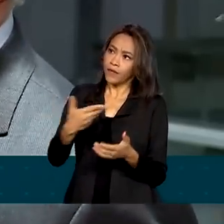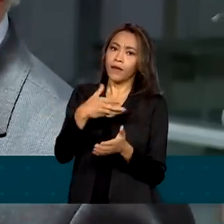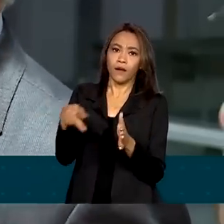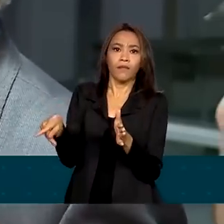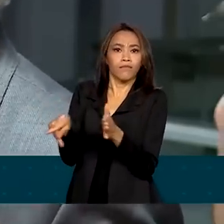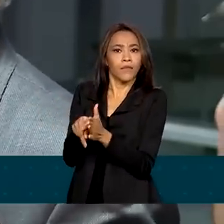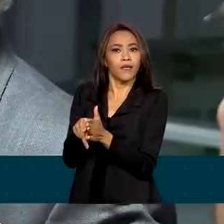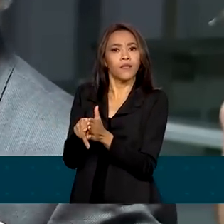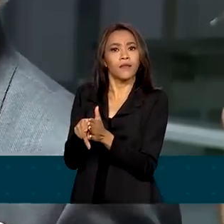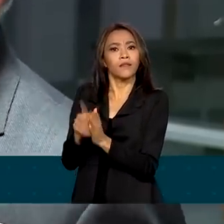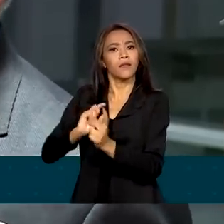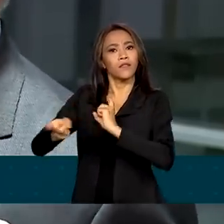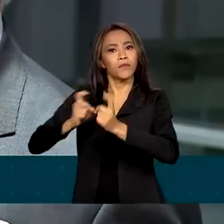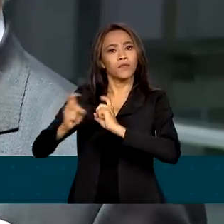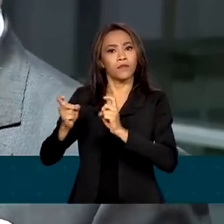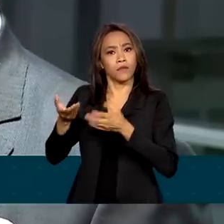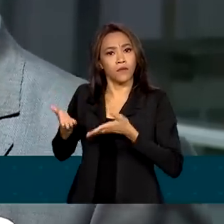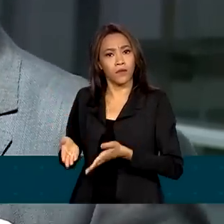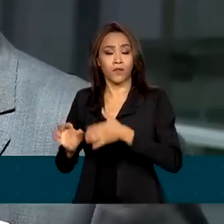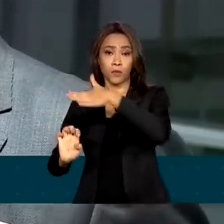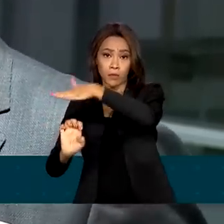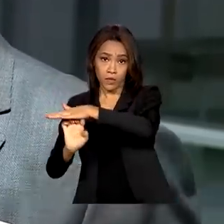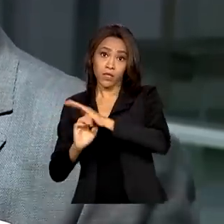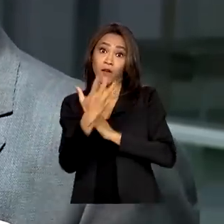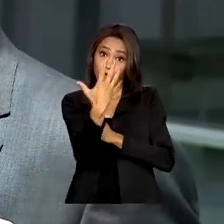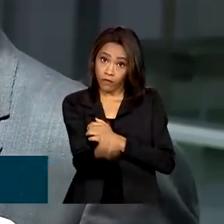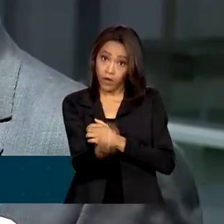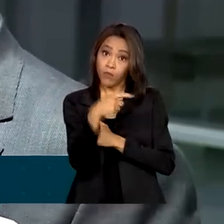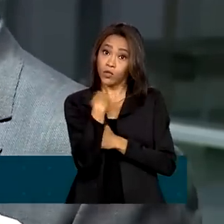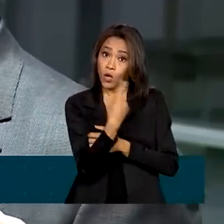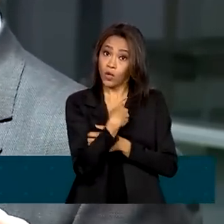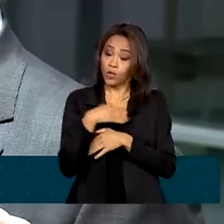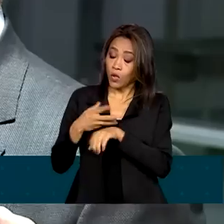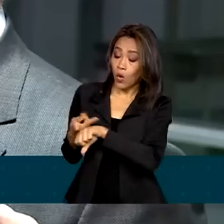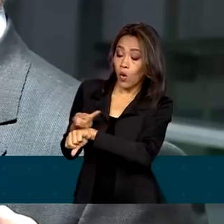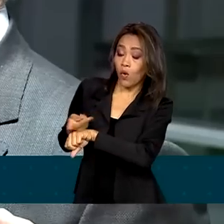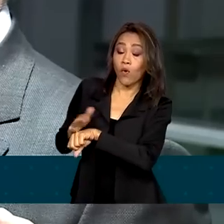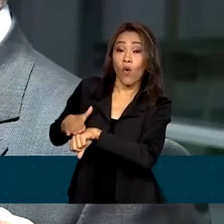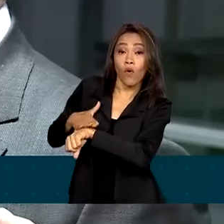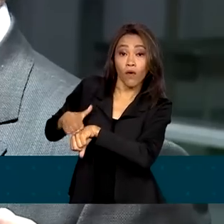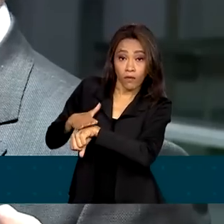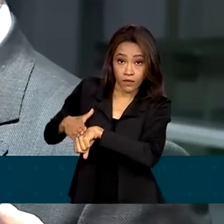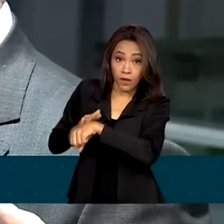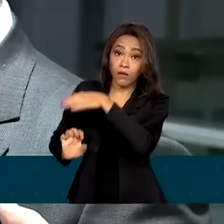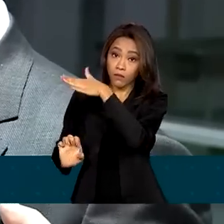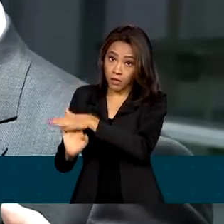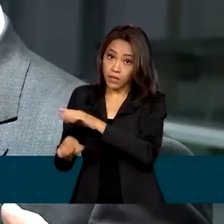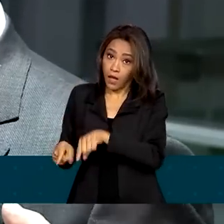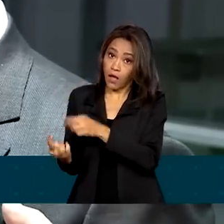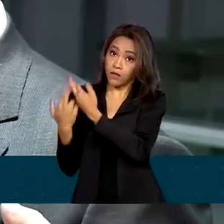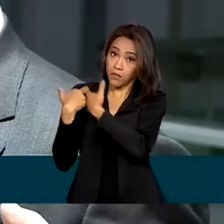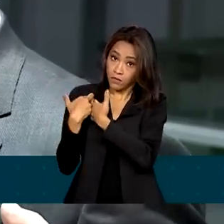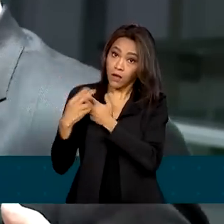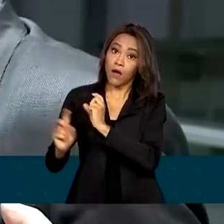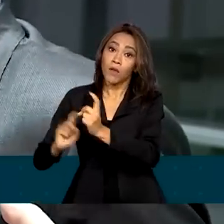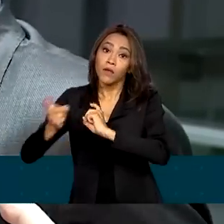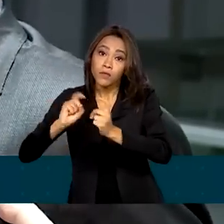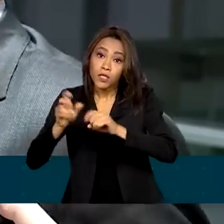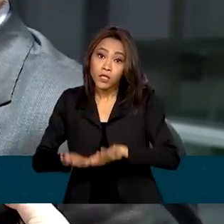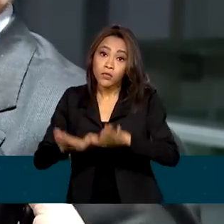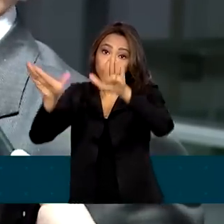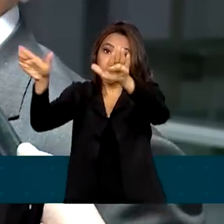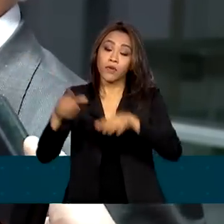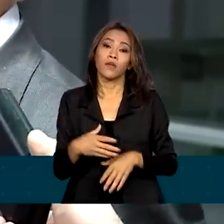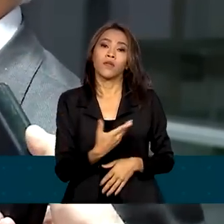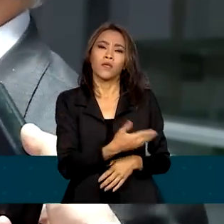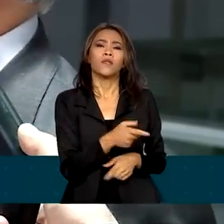concessionado. Nós vamos conversar, evidentemente, com a própria empresa, que é a concessionária, mas as autoridades políticas estarão lá